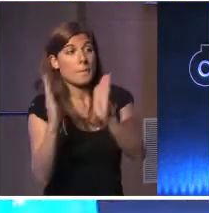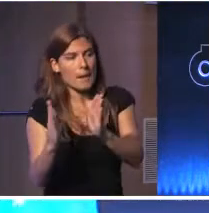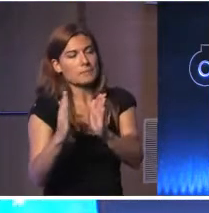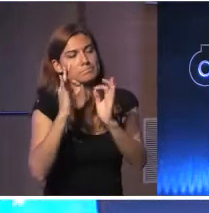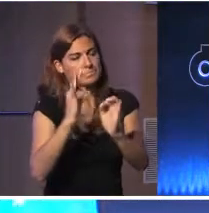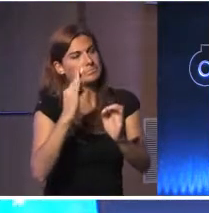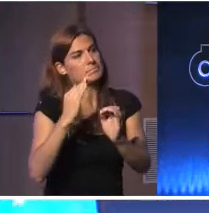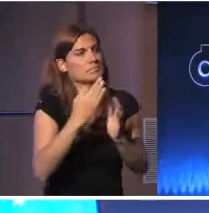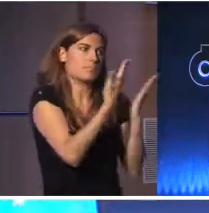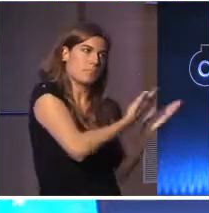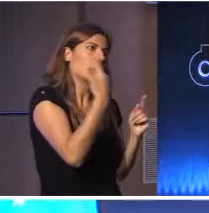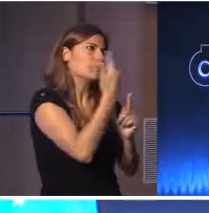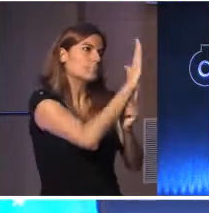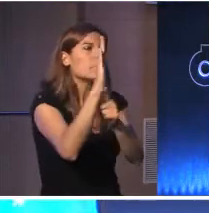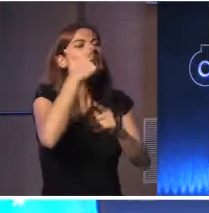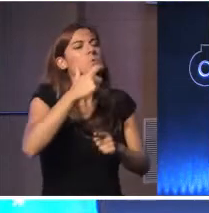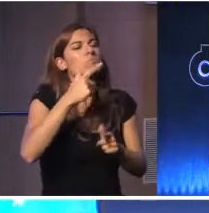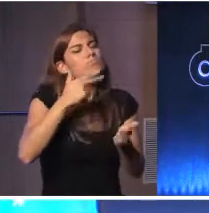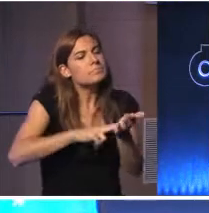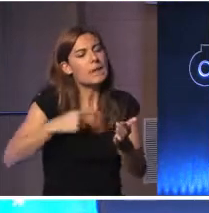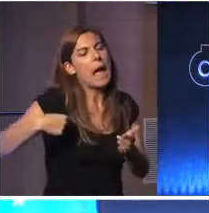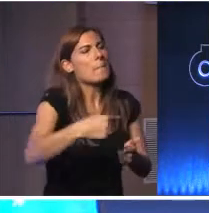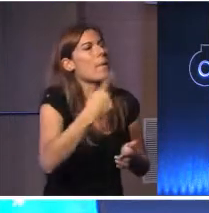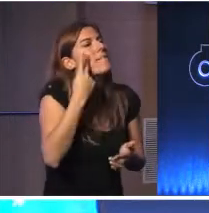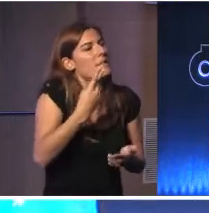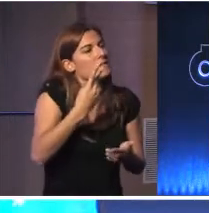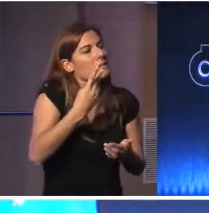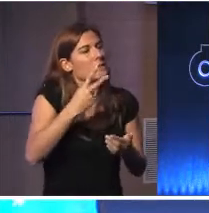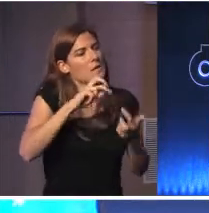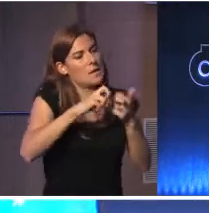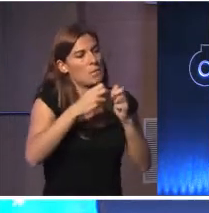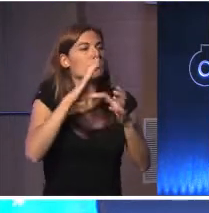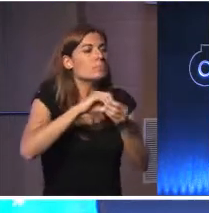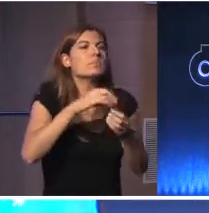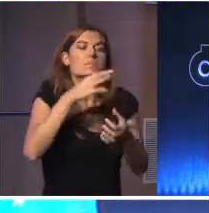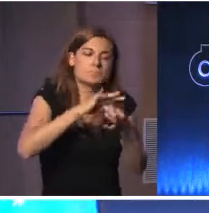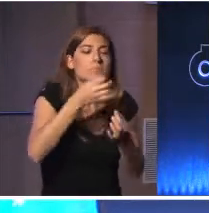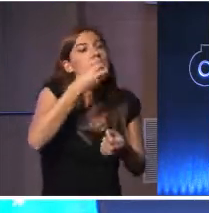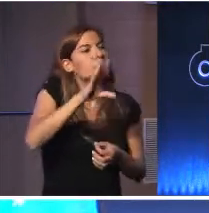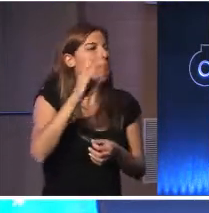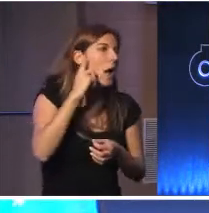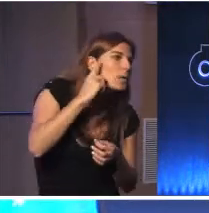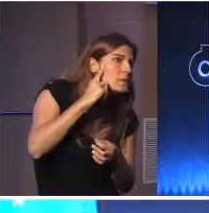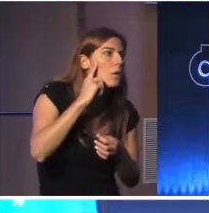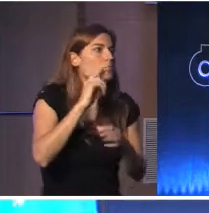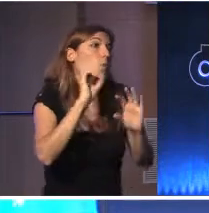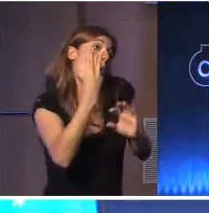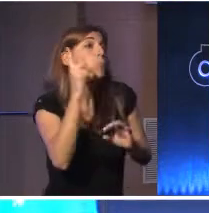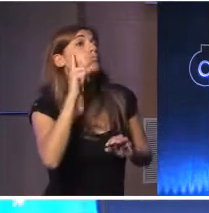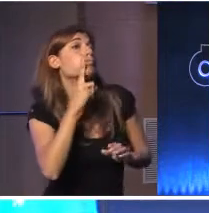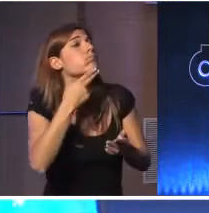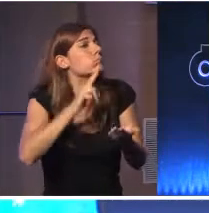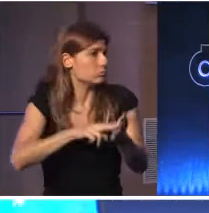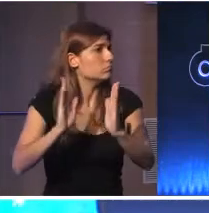facto, a quem vive, de facto e concretamente com o problema da perda de audição ou com os surdos. Portanto,